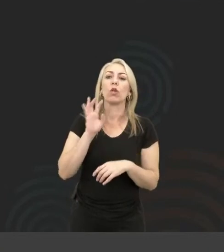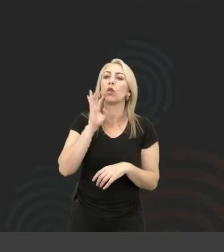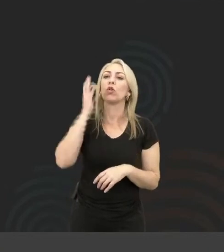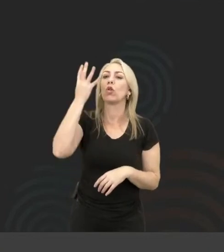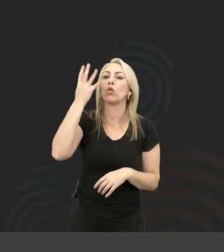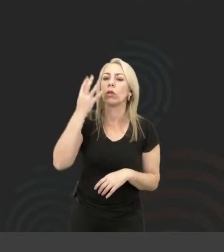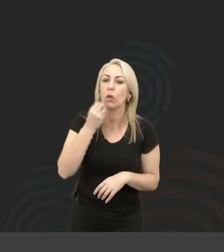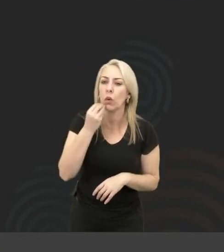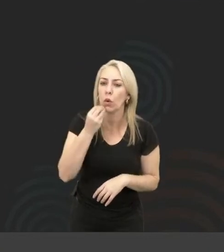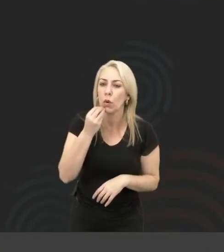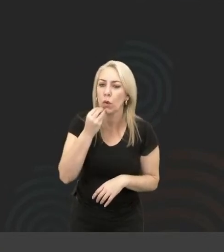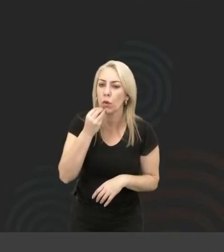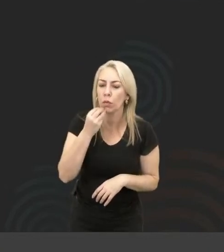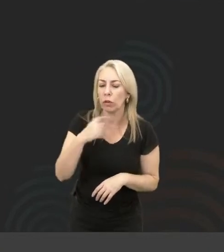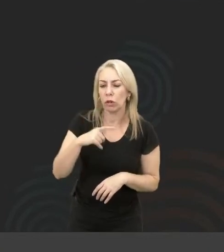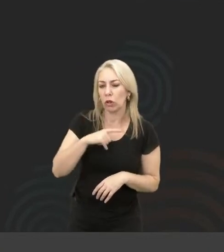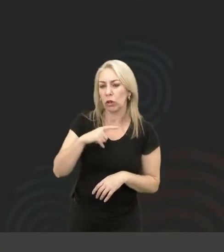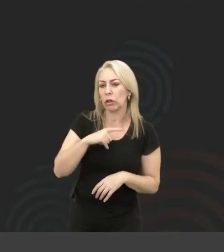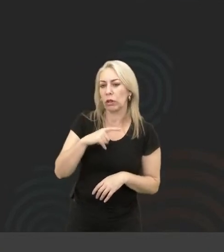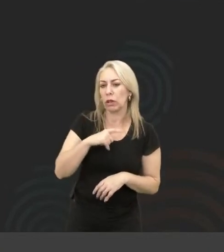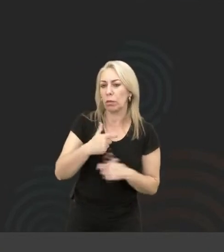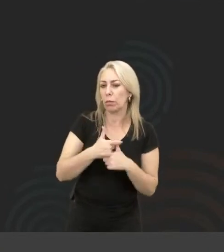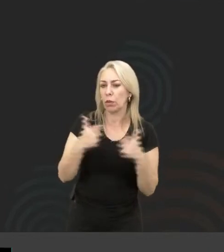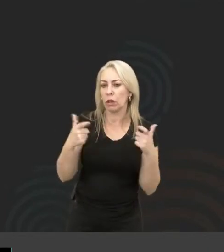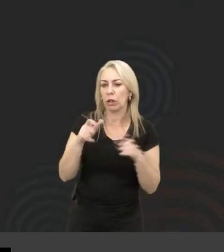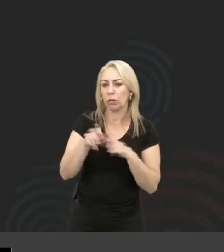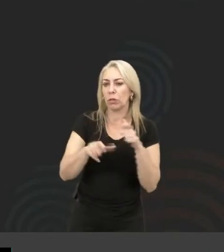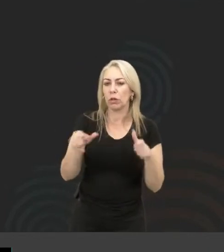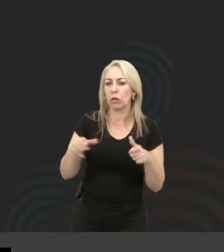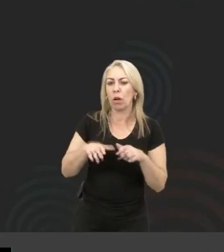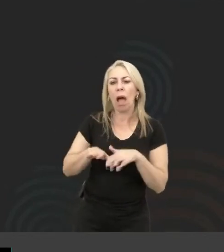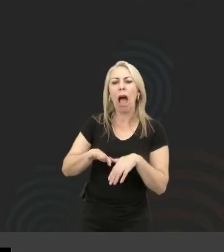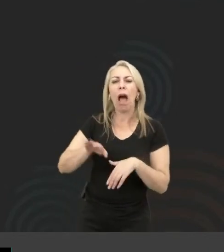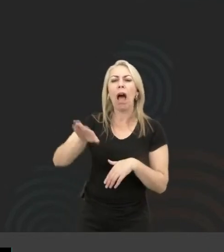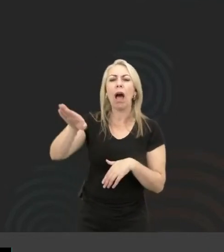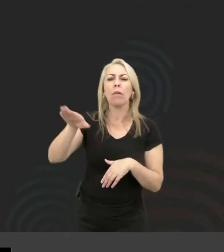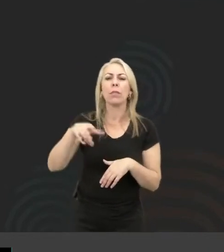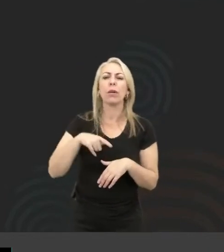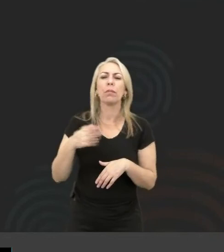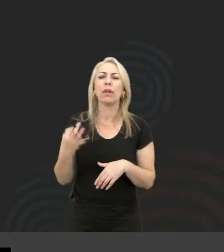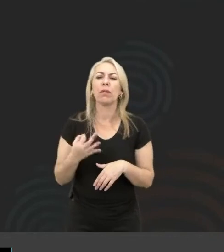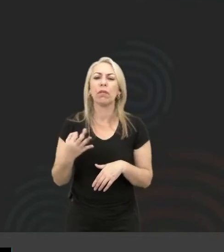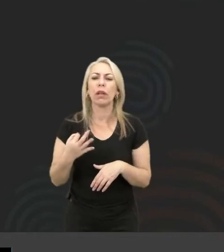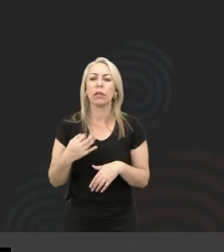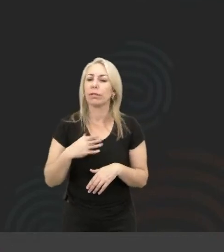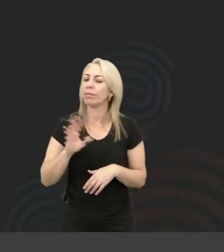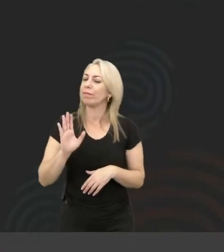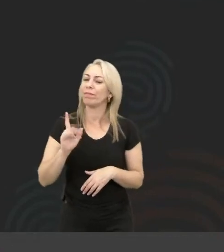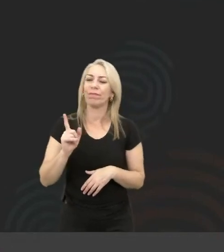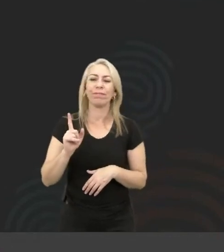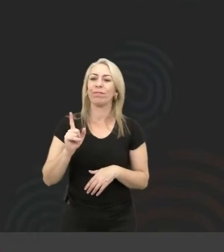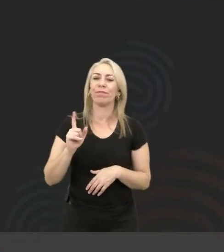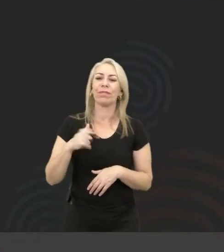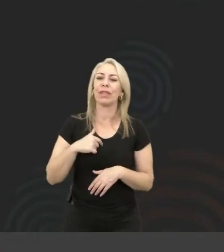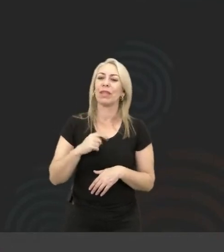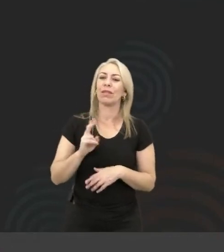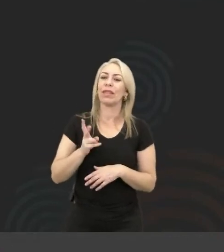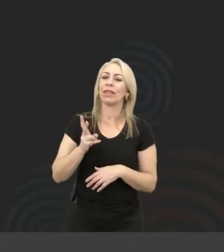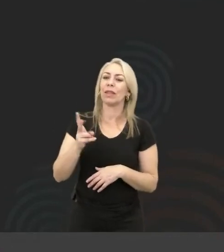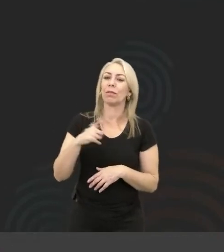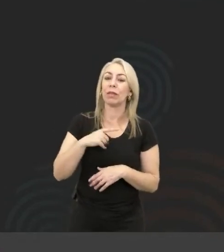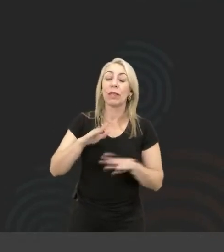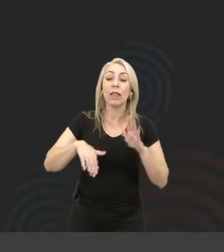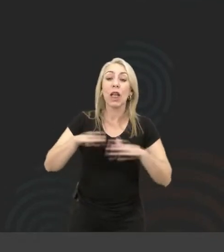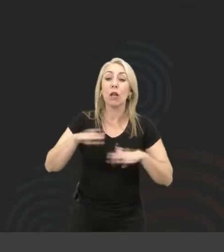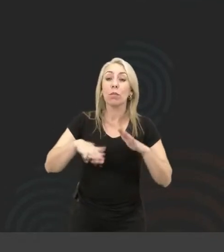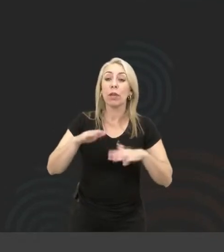óbvia pra maioria das pessoas, nossa, a rampa é perfeita. Nem sempre, sabe? É um espectro. Tem